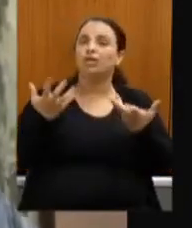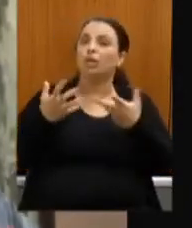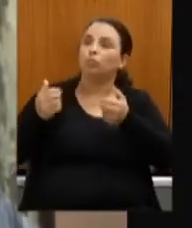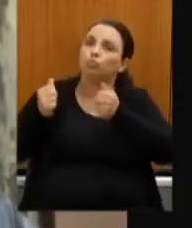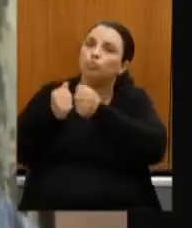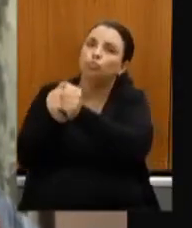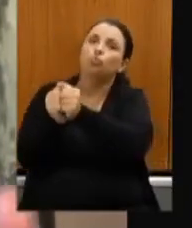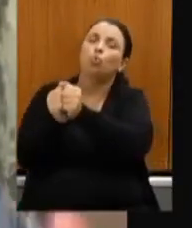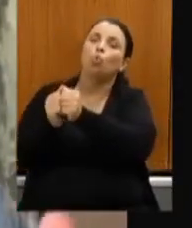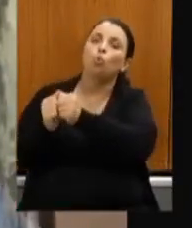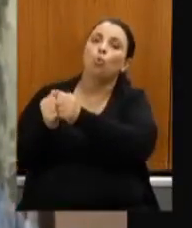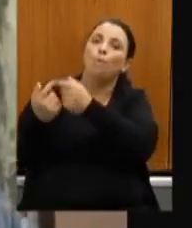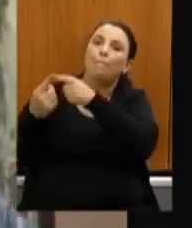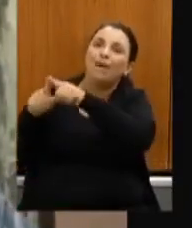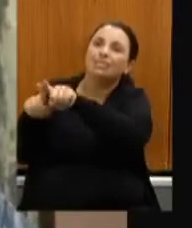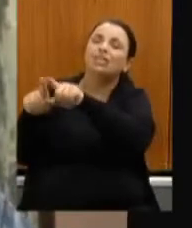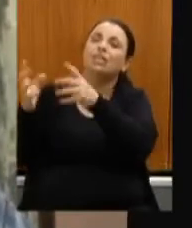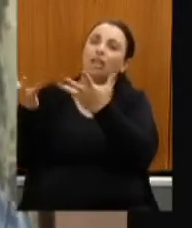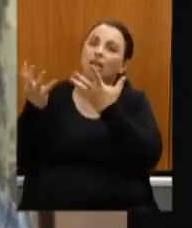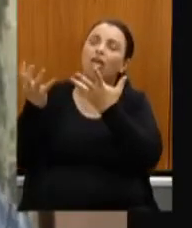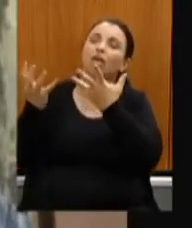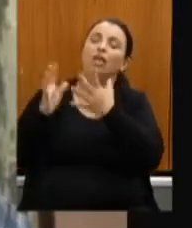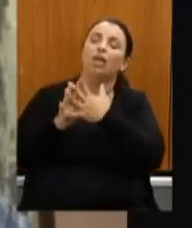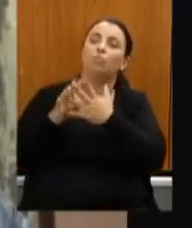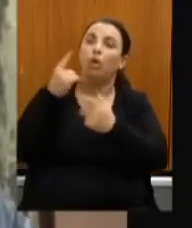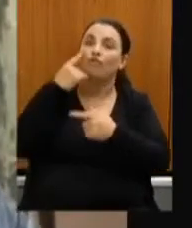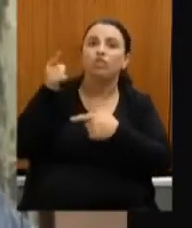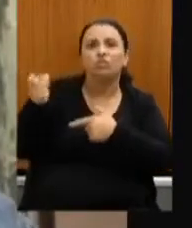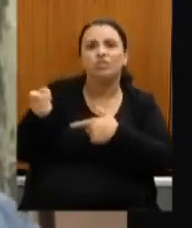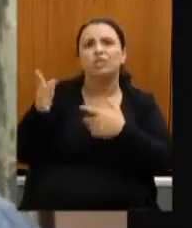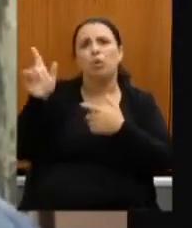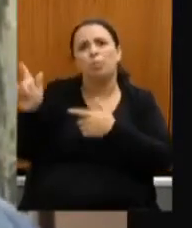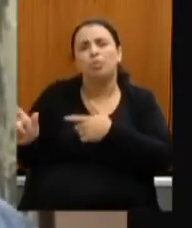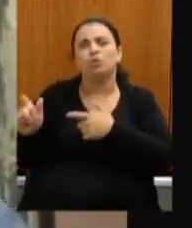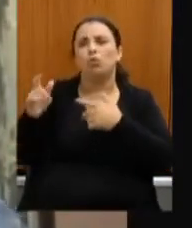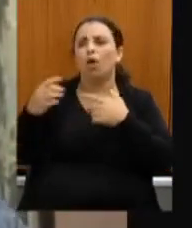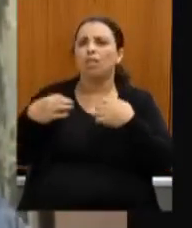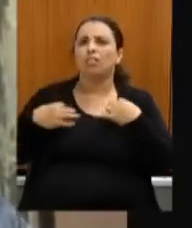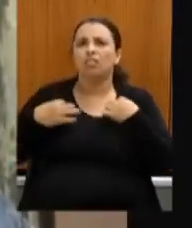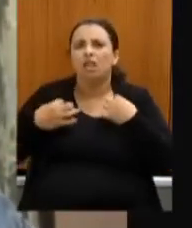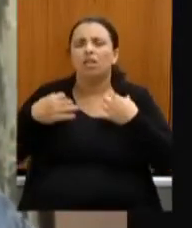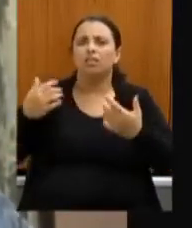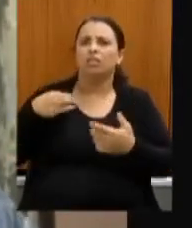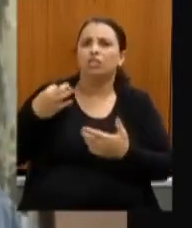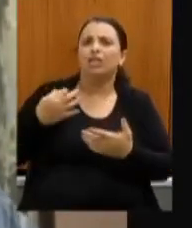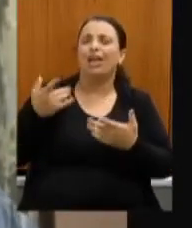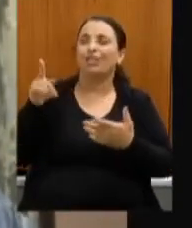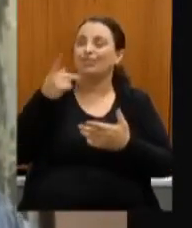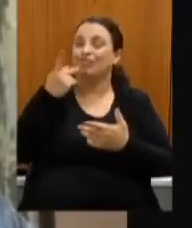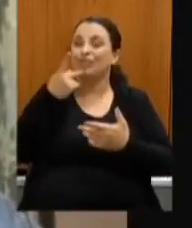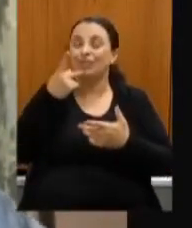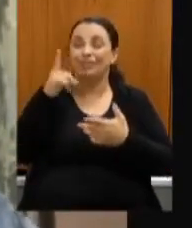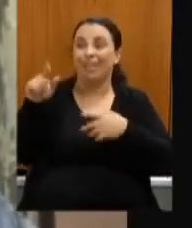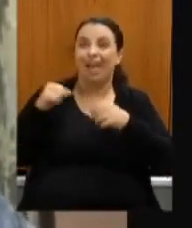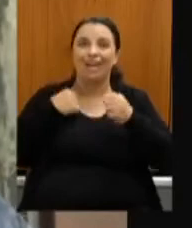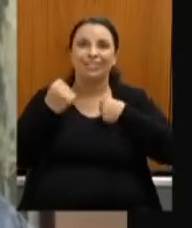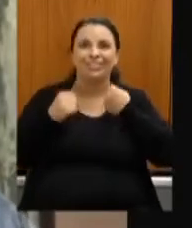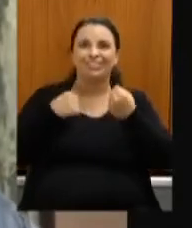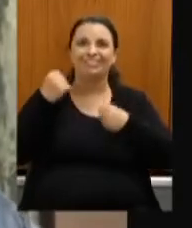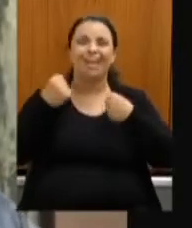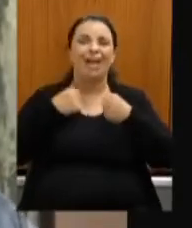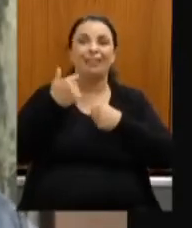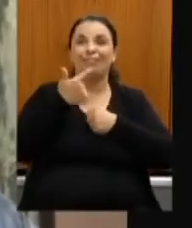entendo eu estou vendo o senhor aí eu vejo que o senhor é um homem dedicado o falou aí que é hiperativo fica 20 horas por dia